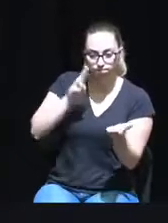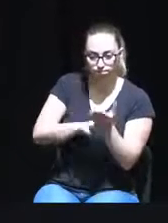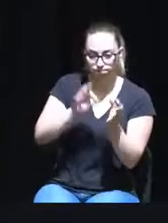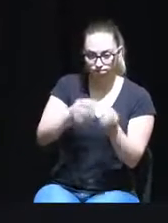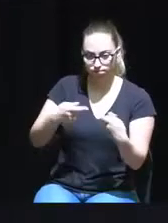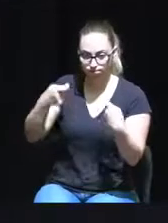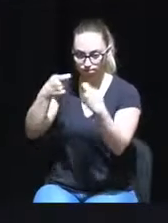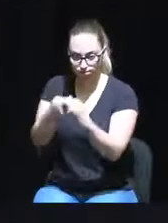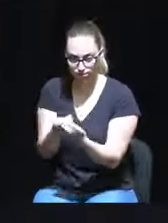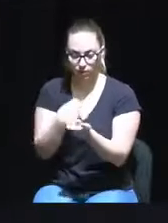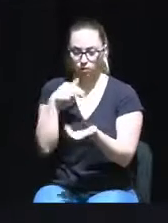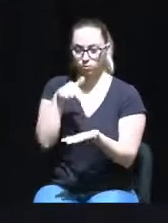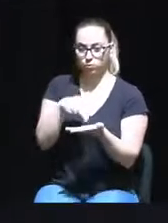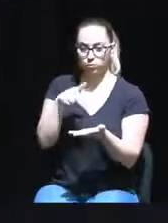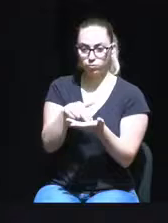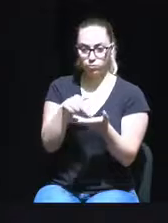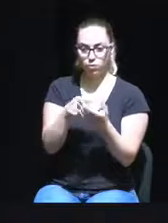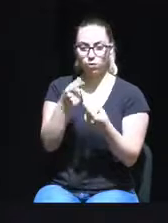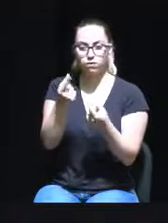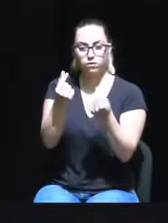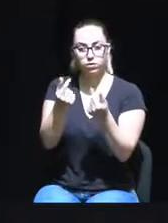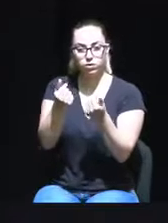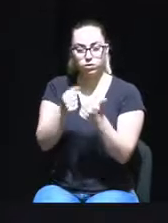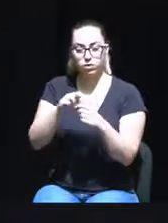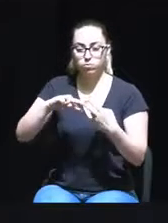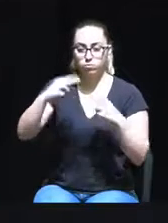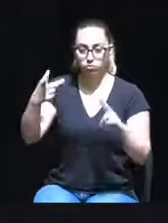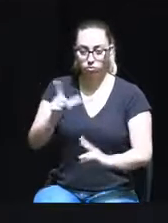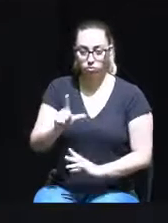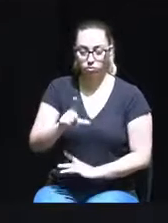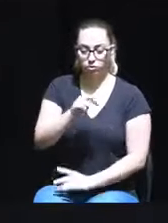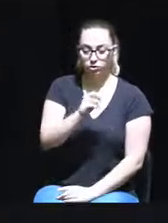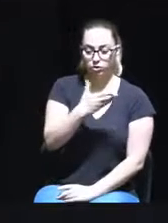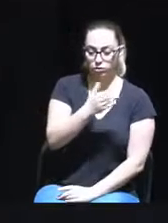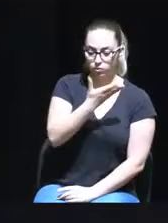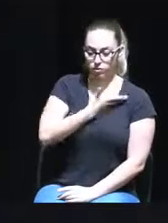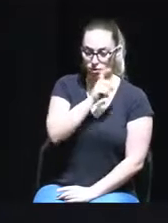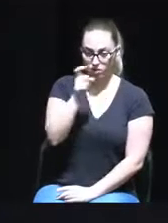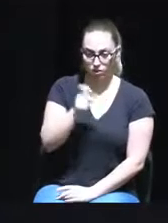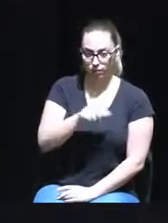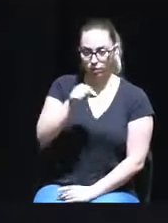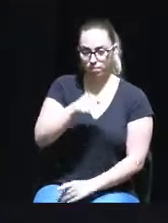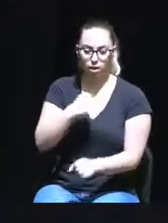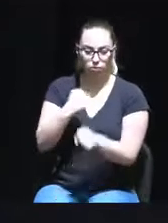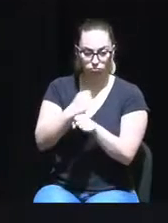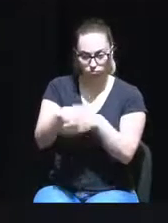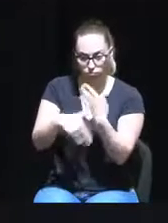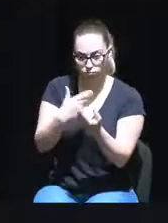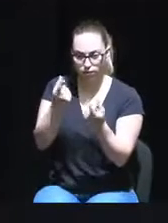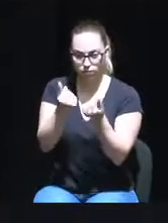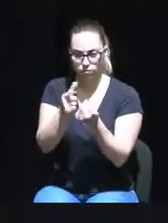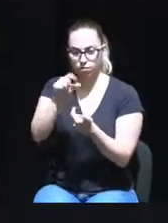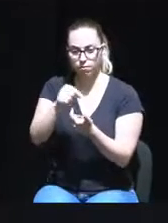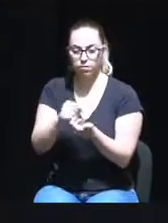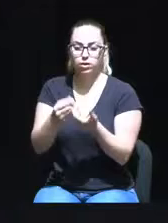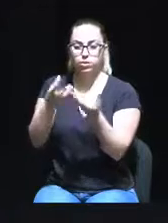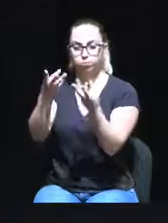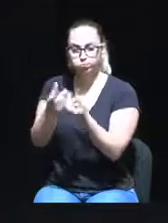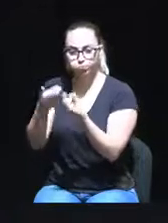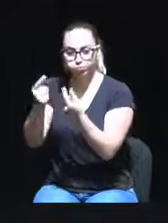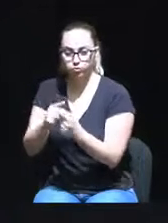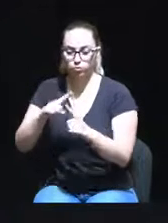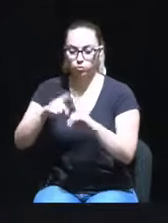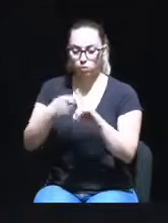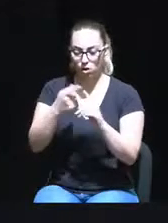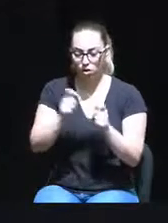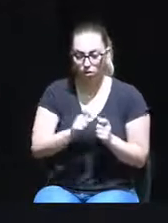apropriada a posição financeira do município de Lisboa em 31 dezembro de 2021, o seu desempenho financeiro e a execução orçamental relativos